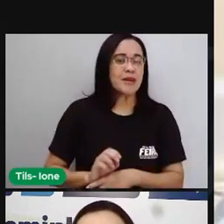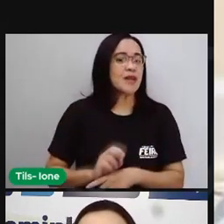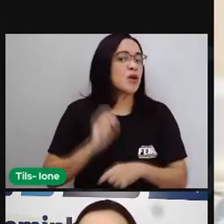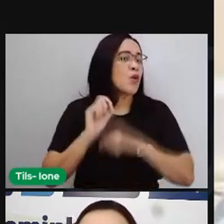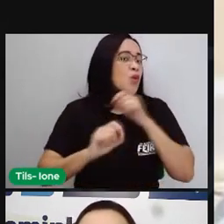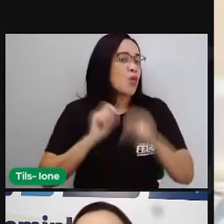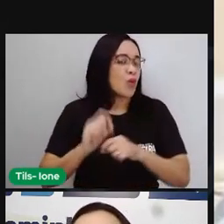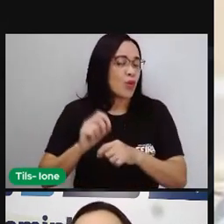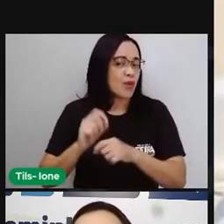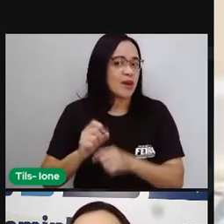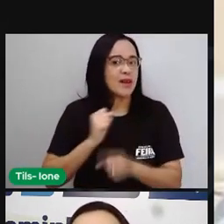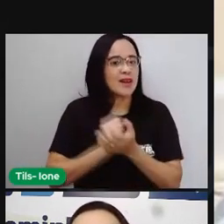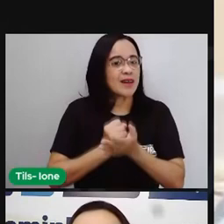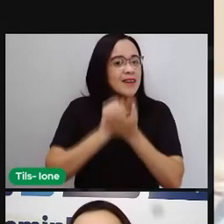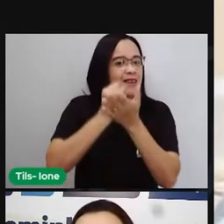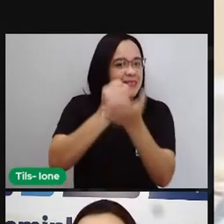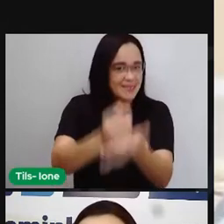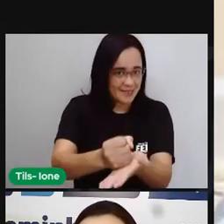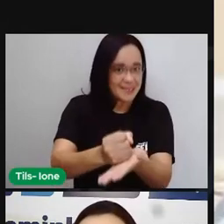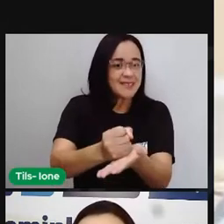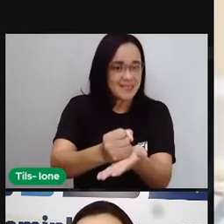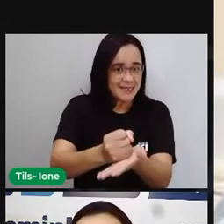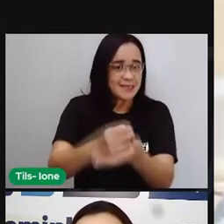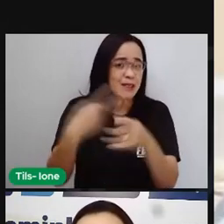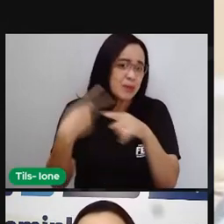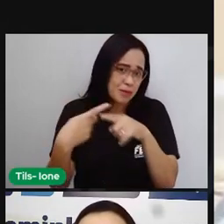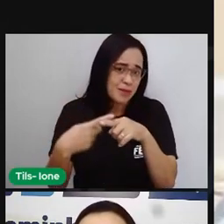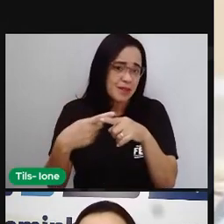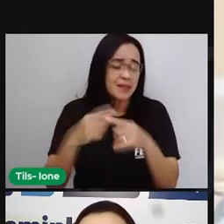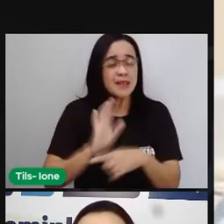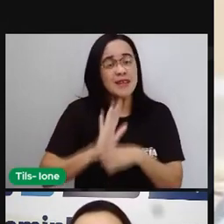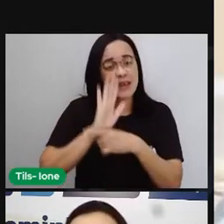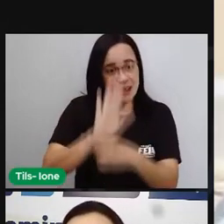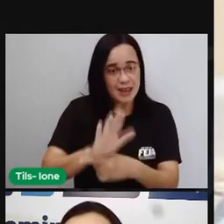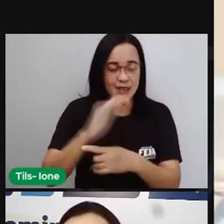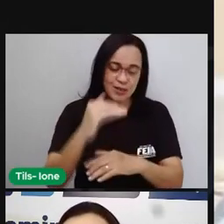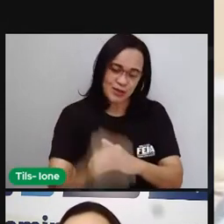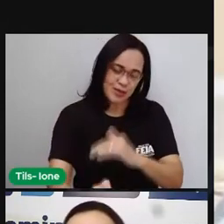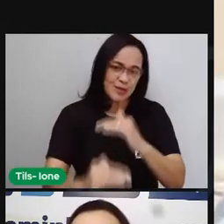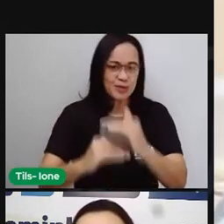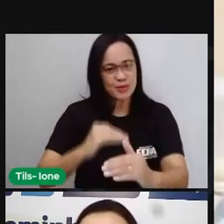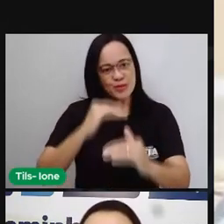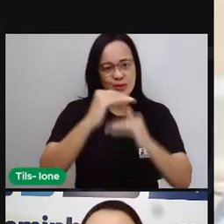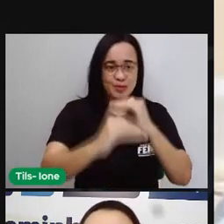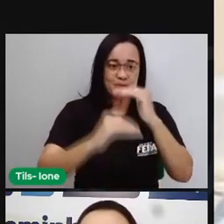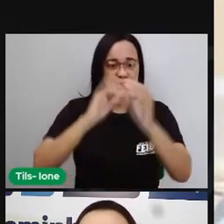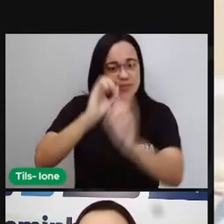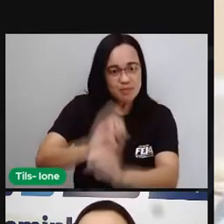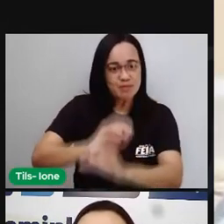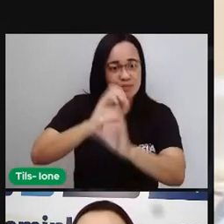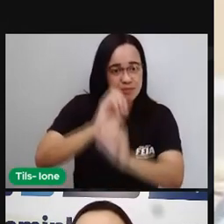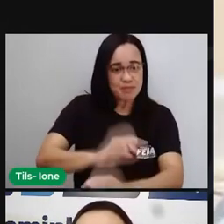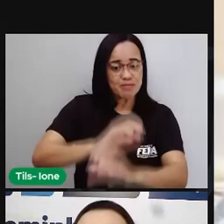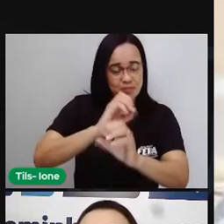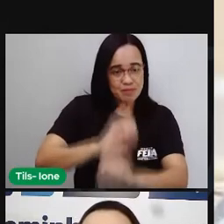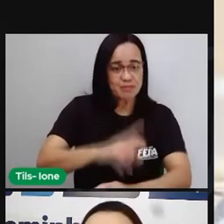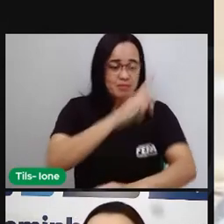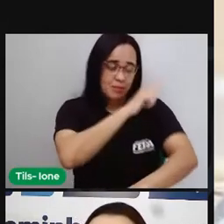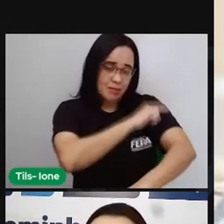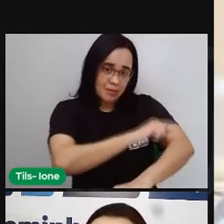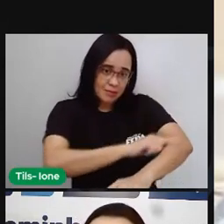o pai, a mãe, nesse processo aí de educação das crianças. Mas o avô e a avó são aí